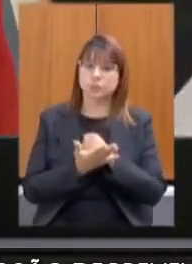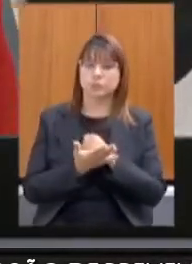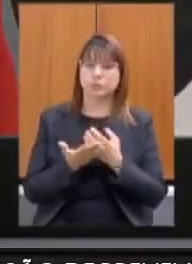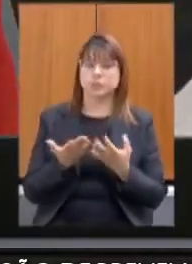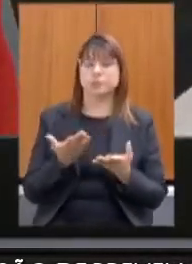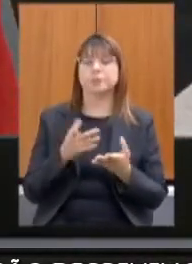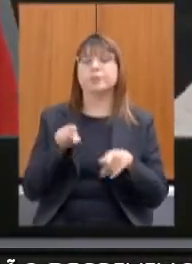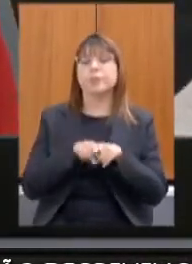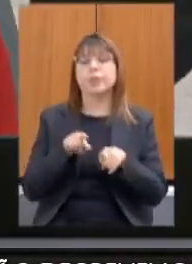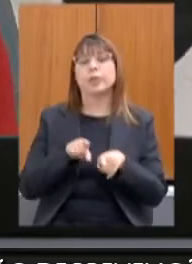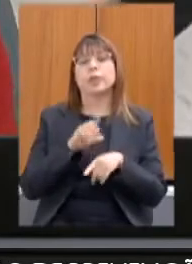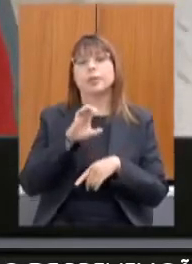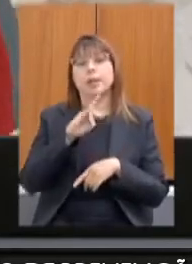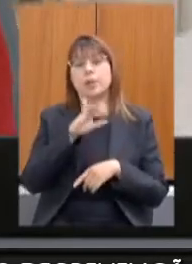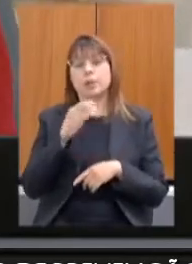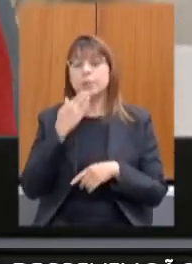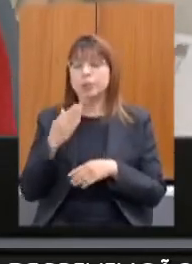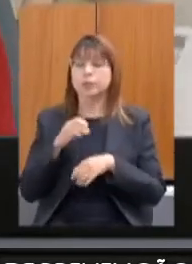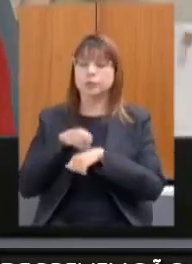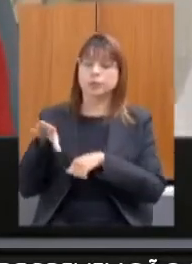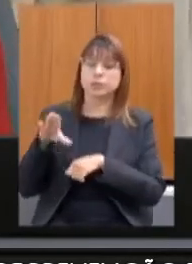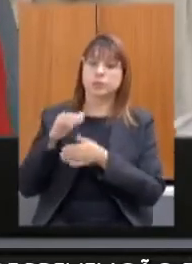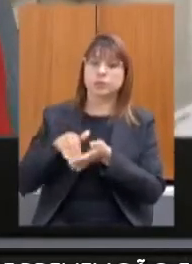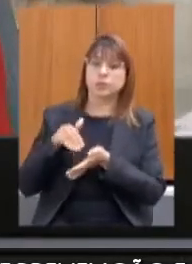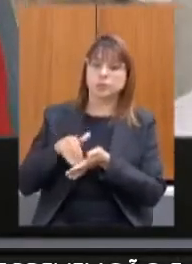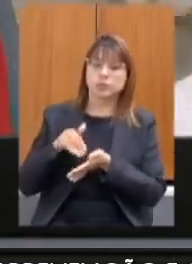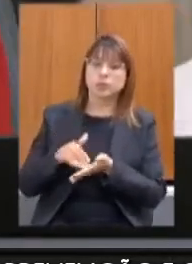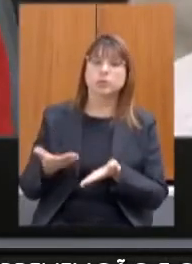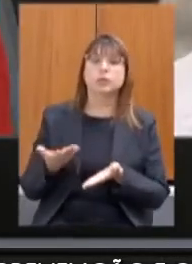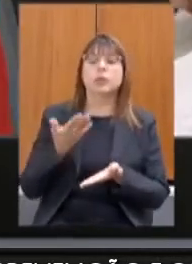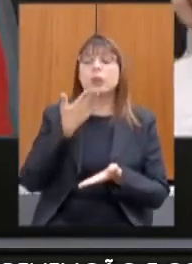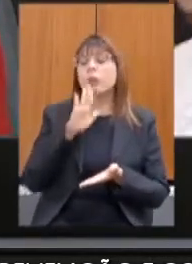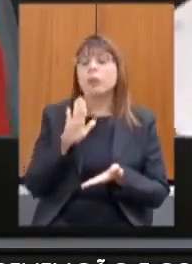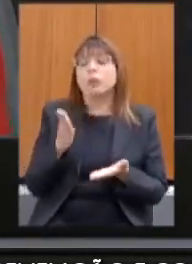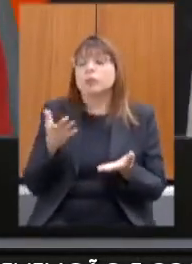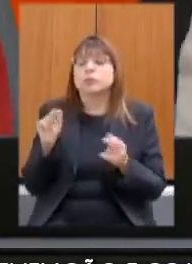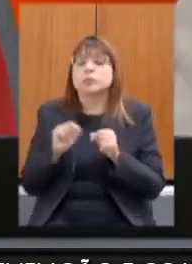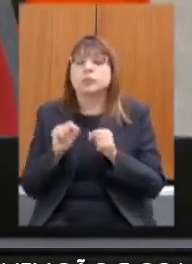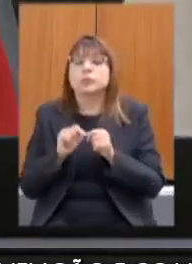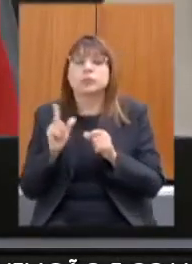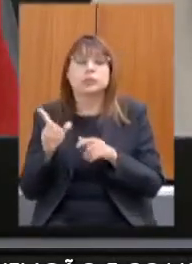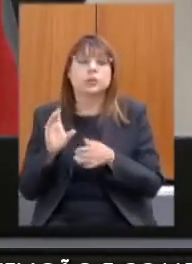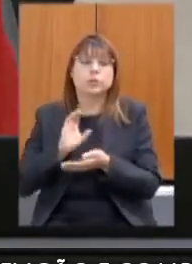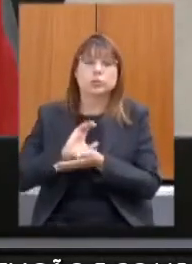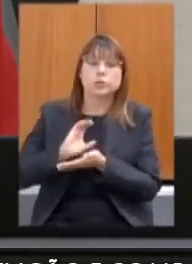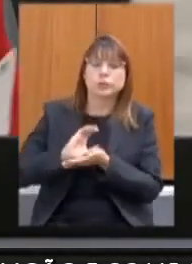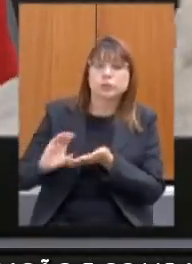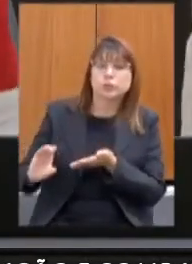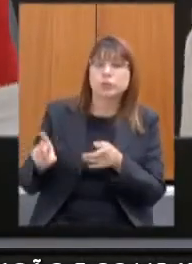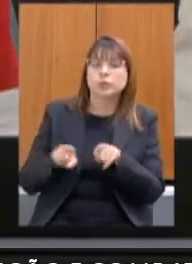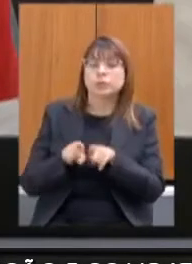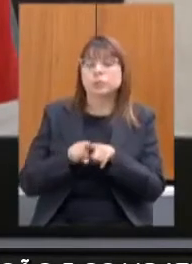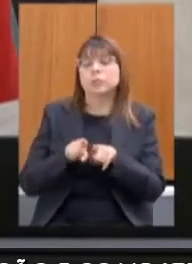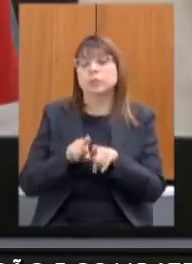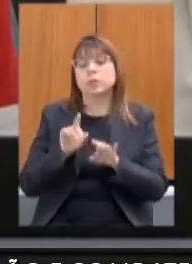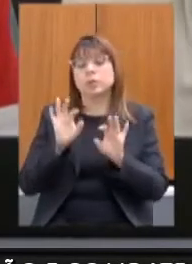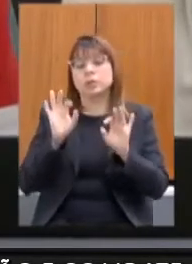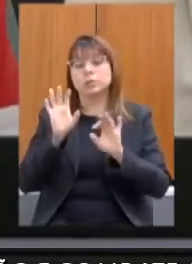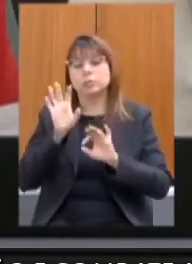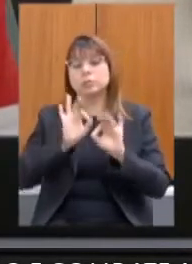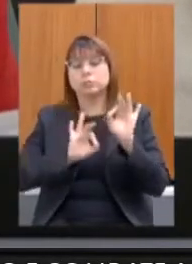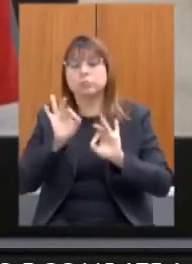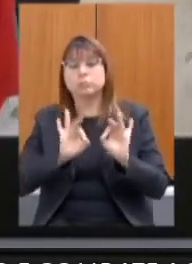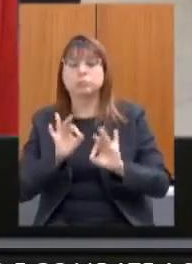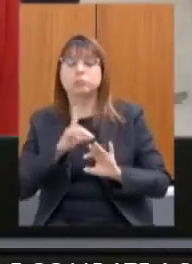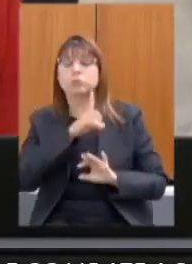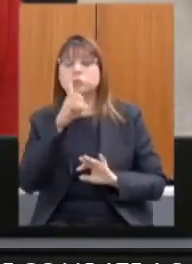requer que seja encaminhada também a CEDES pedido de informações sobre quais as providências os investimentos e o cronograma serem realizados para